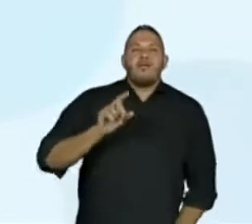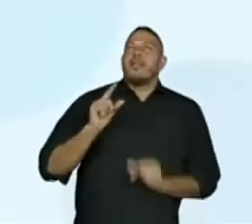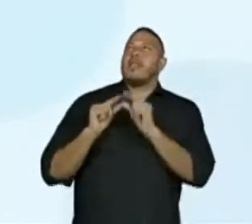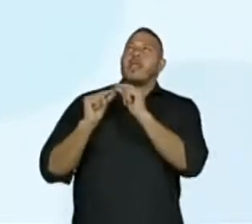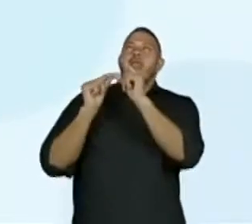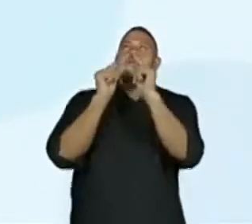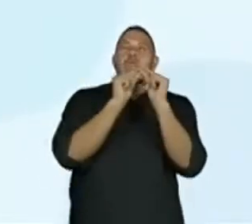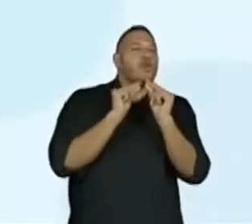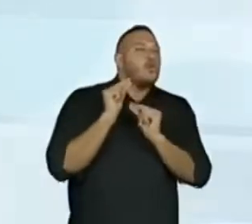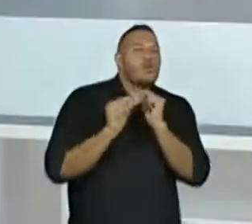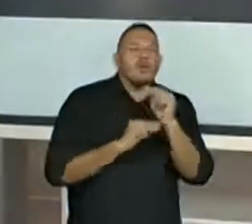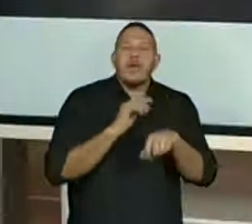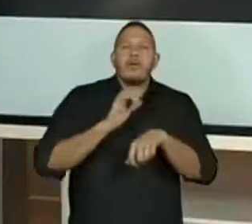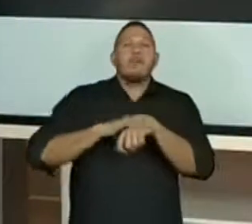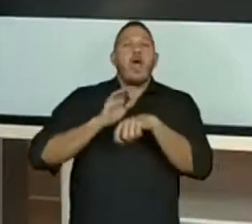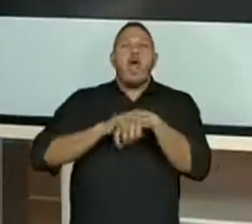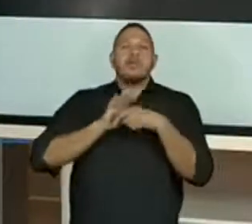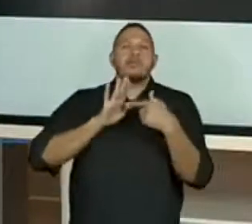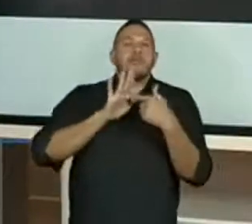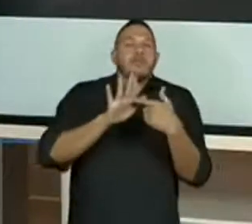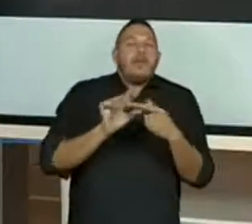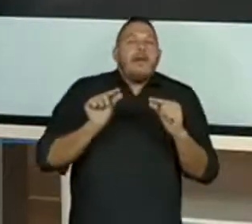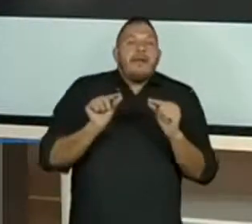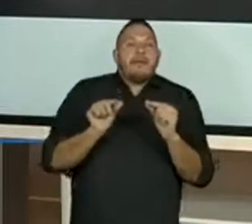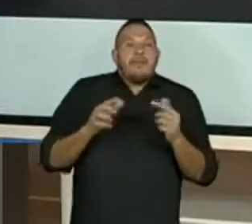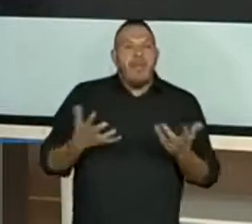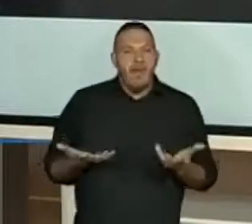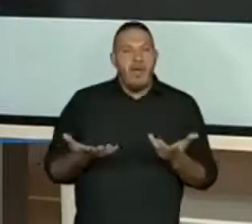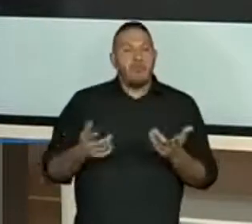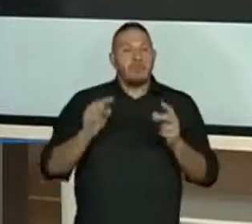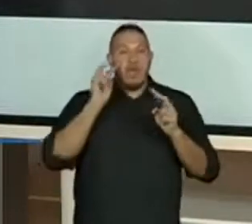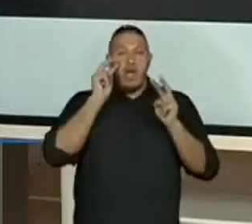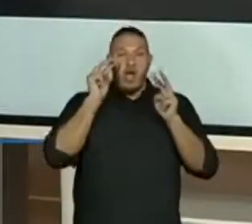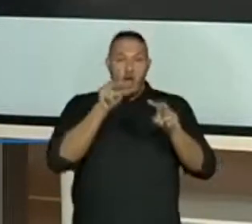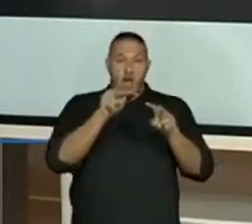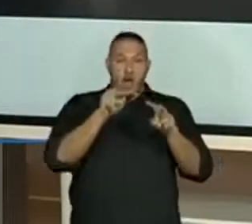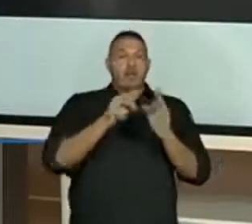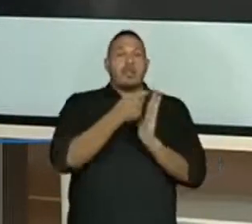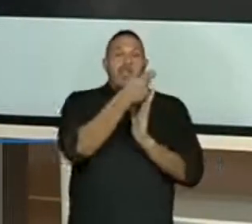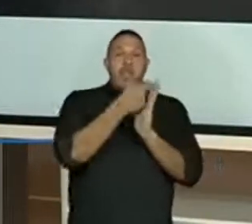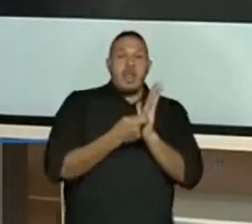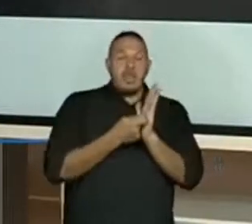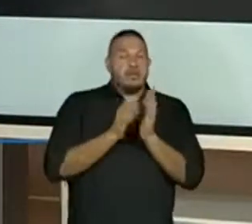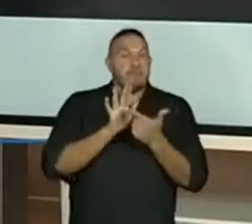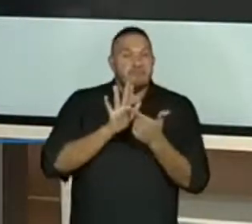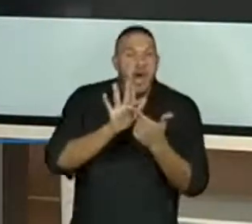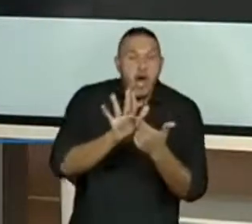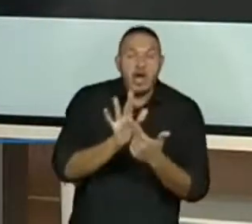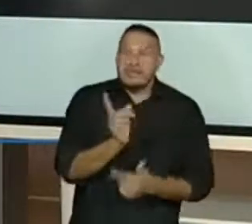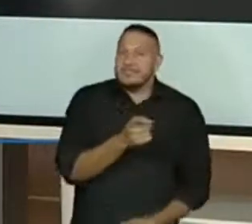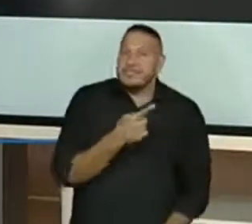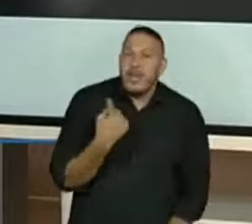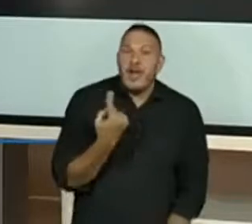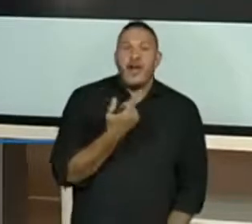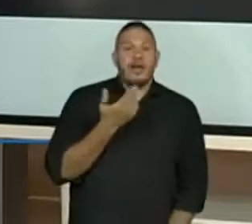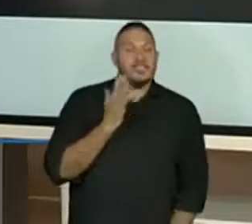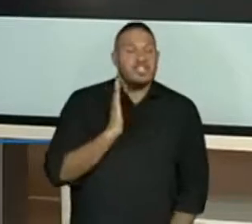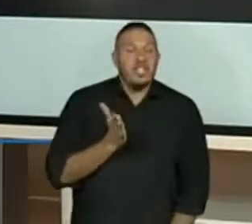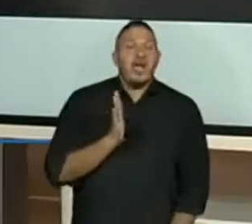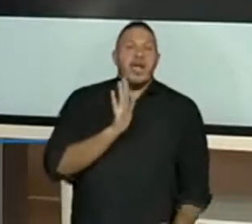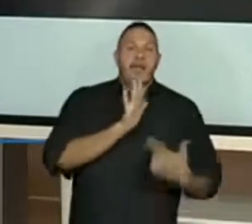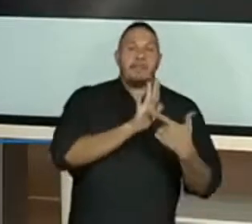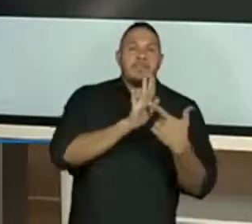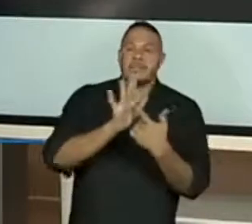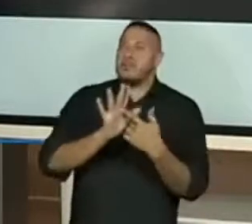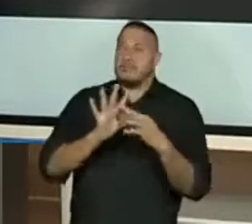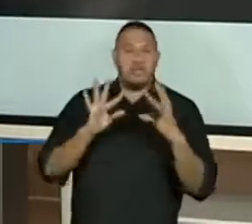o que que podemos apontar então de acordo com essa perspectiva que o texto nos trouxe que os textos apresentaram aí para